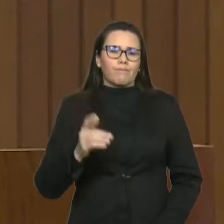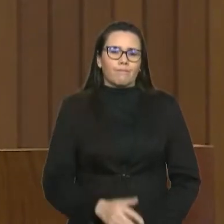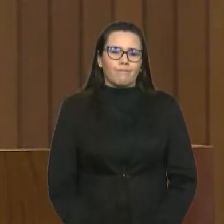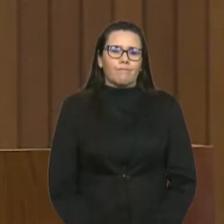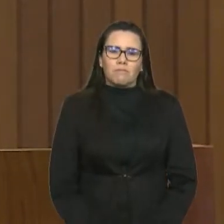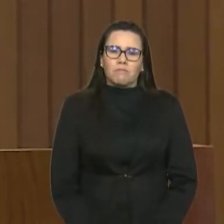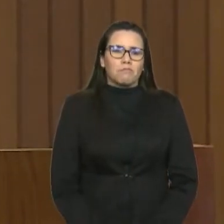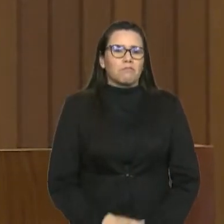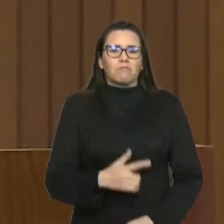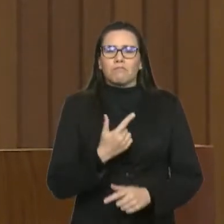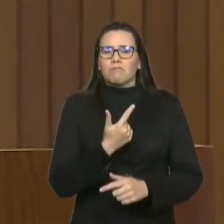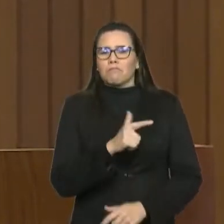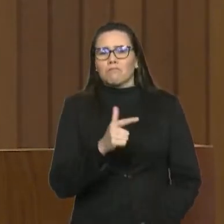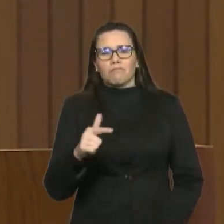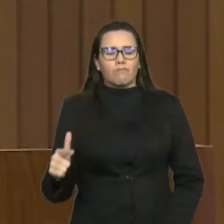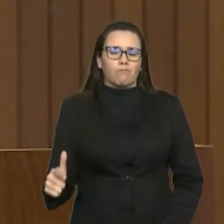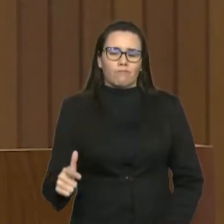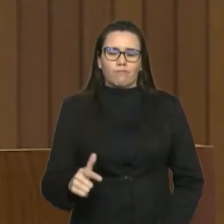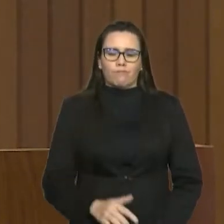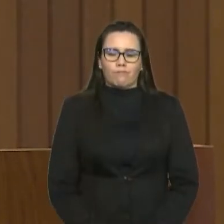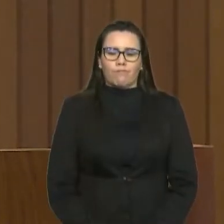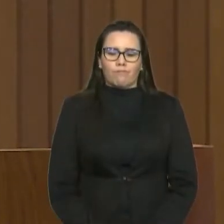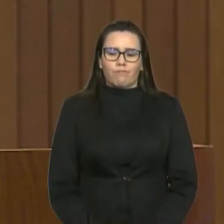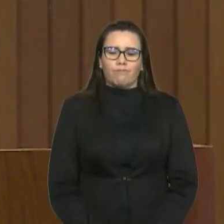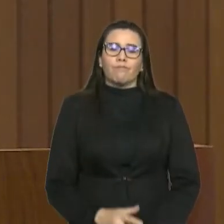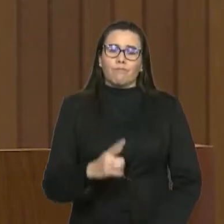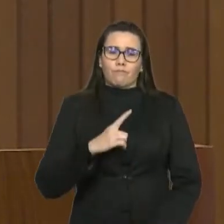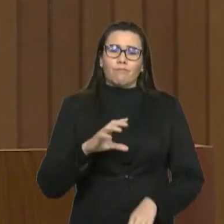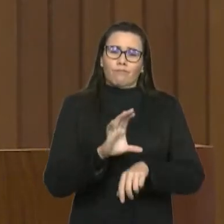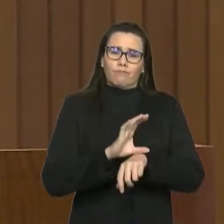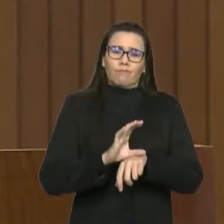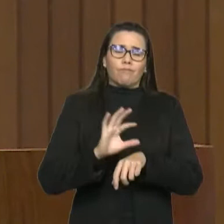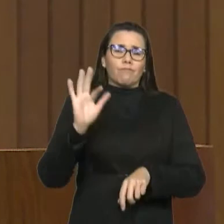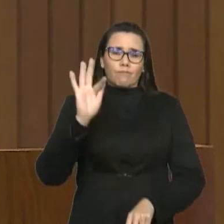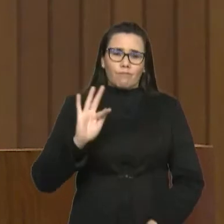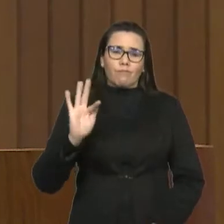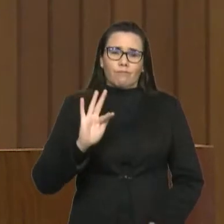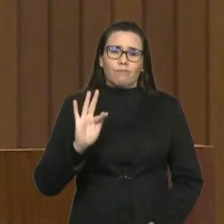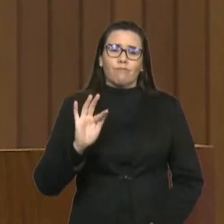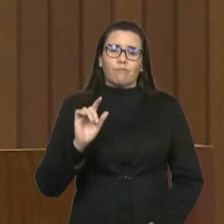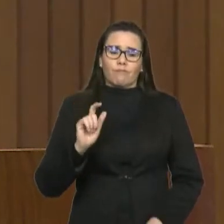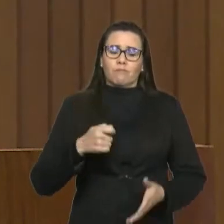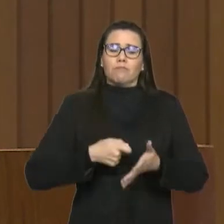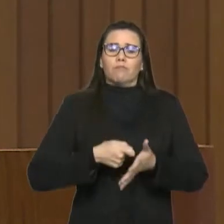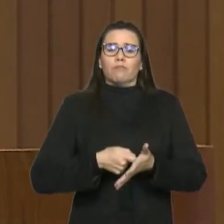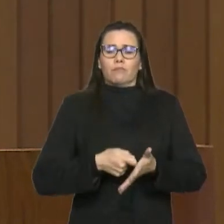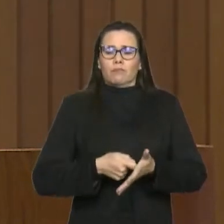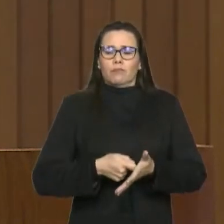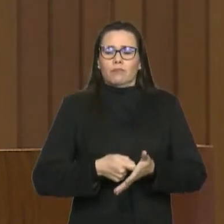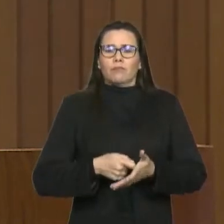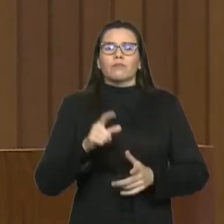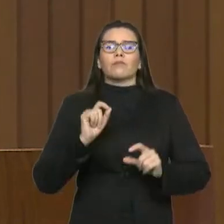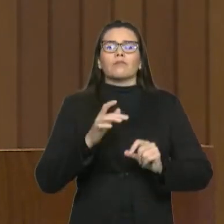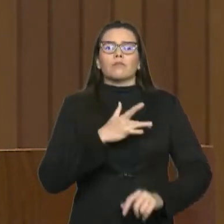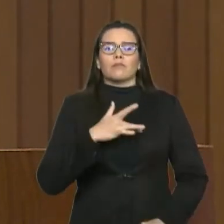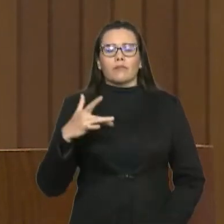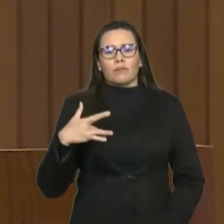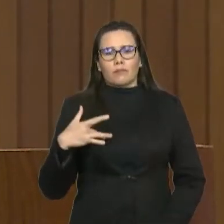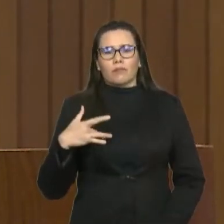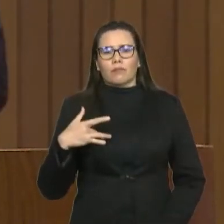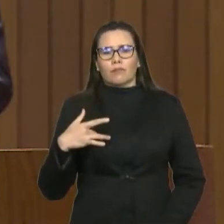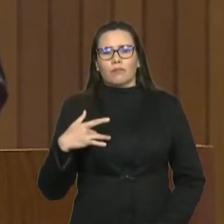para garantir aquilo que a Constituição Federal de 88 estabelece como dever. Saúde e bem-estar animal,